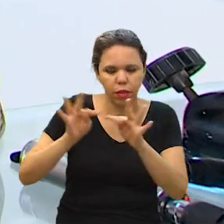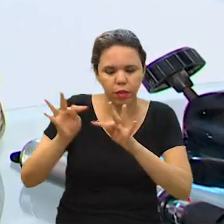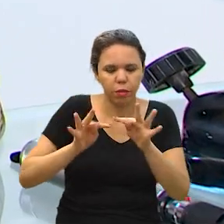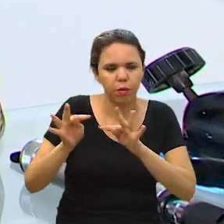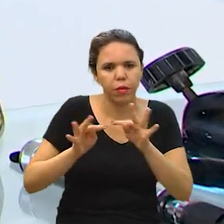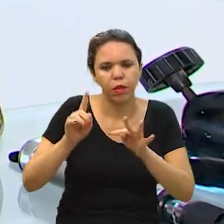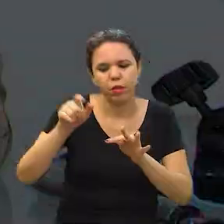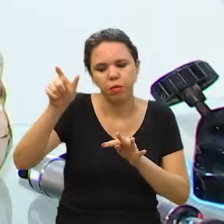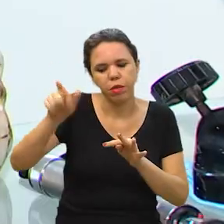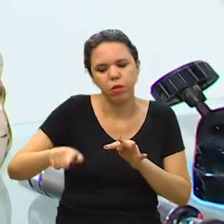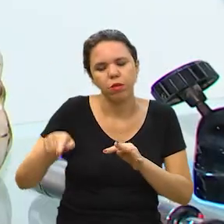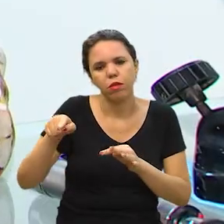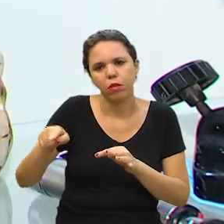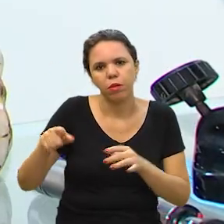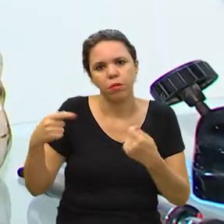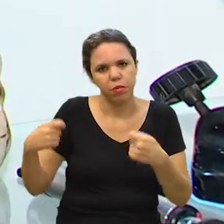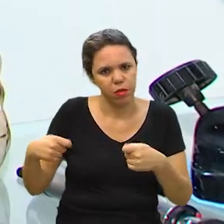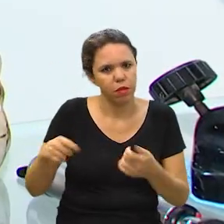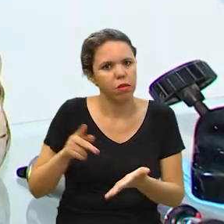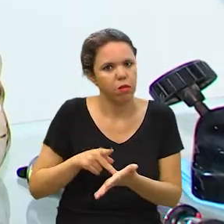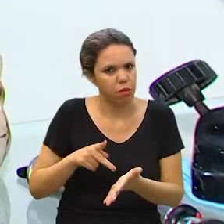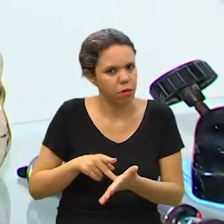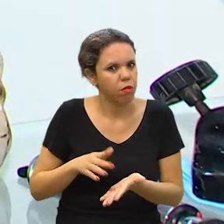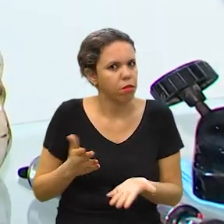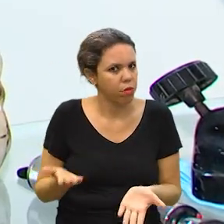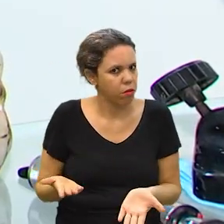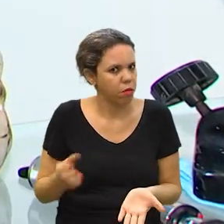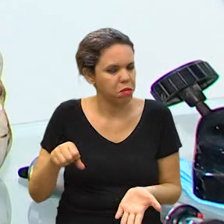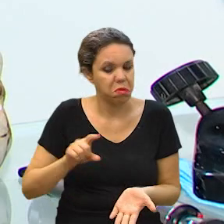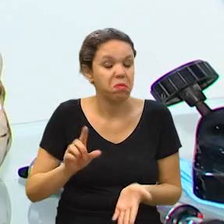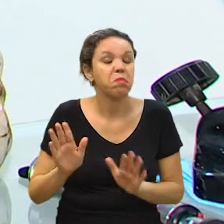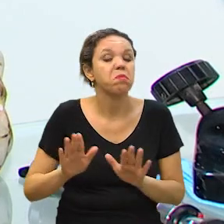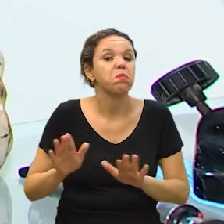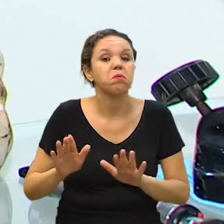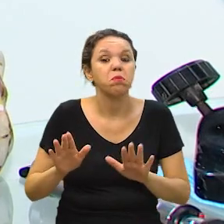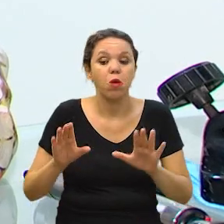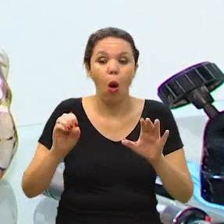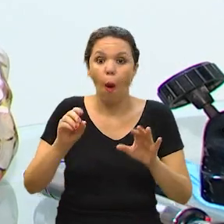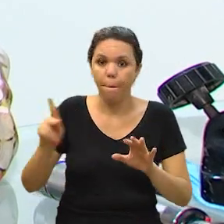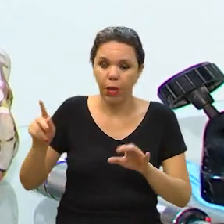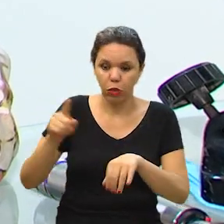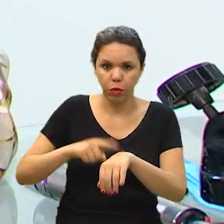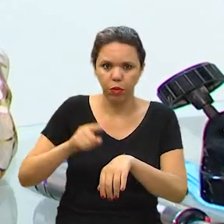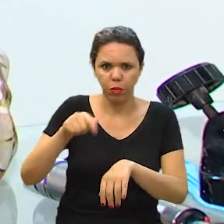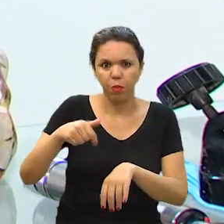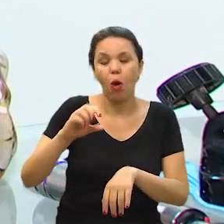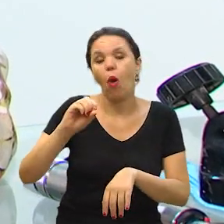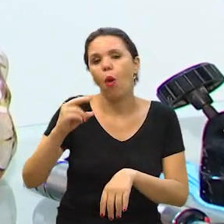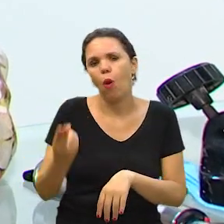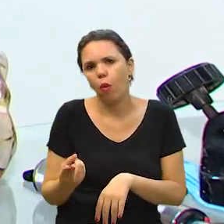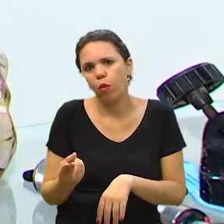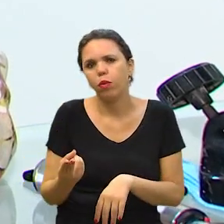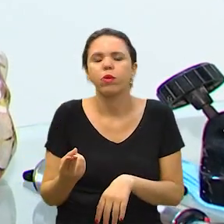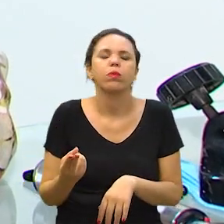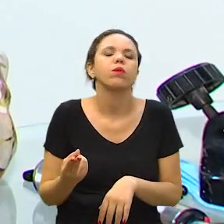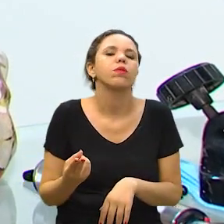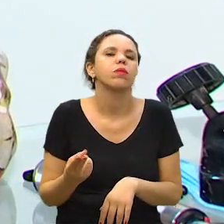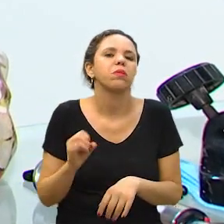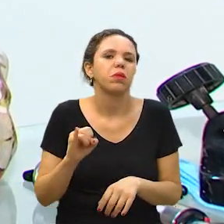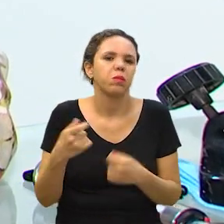qualquer procedimento, se essa pessoa precisa de um optometrista naquele momento